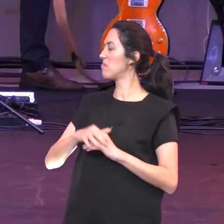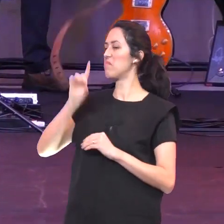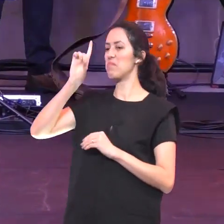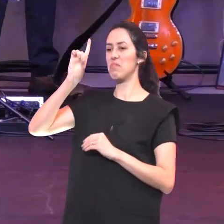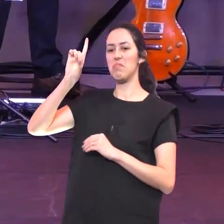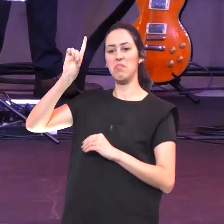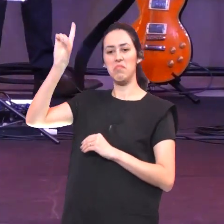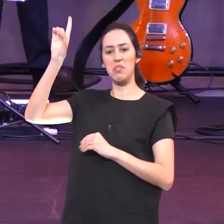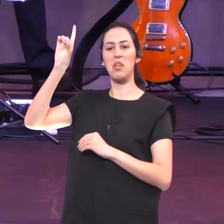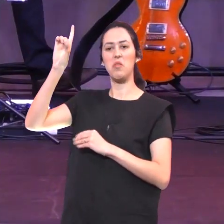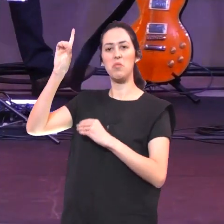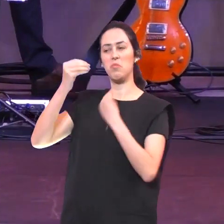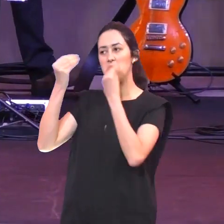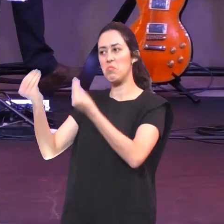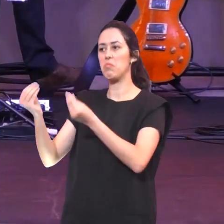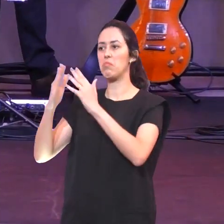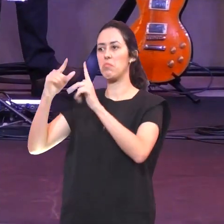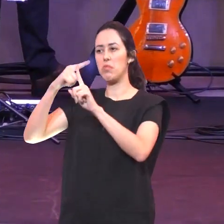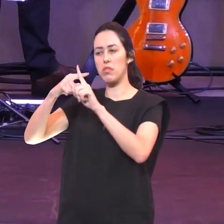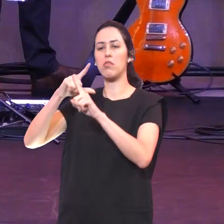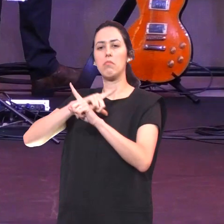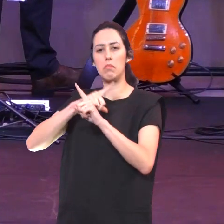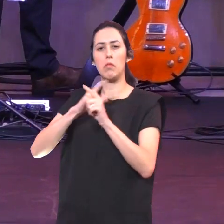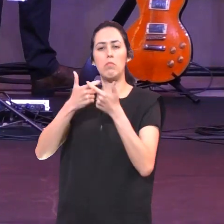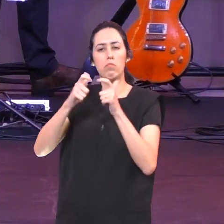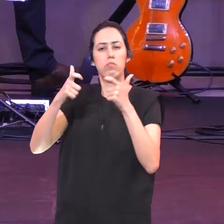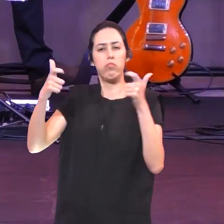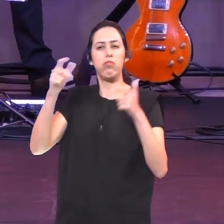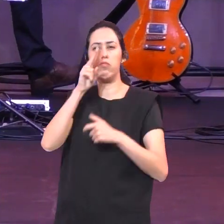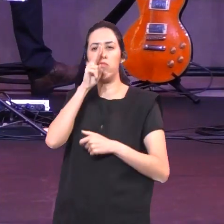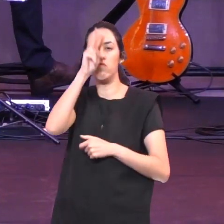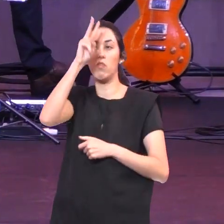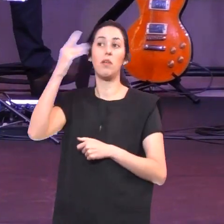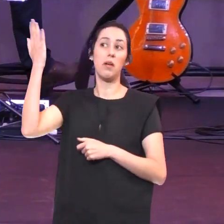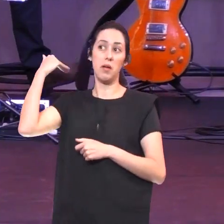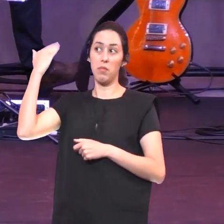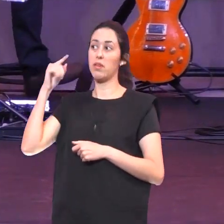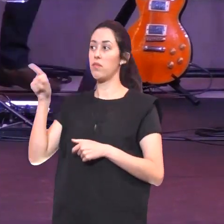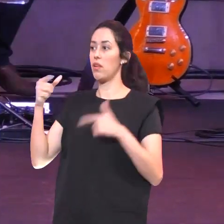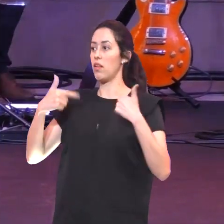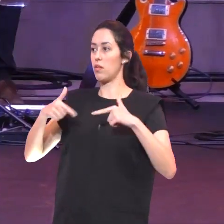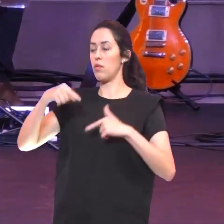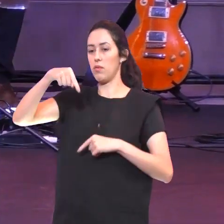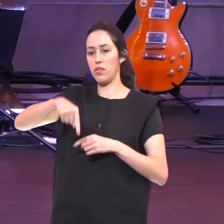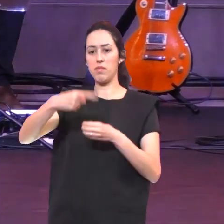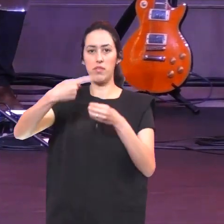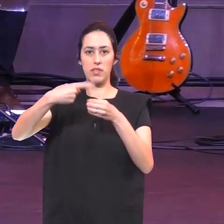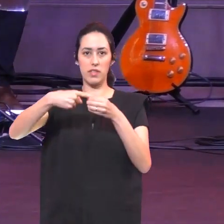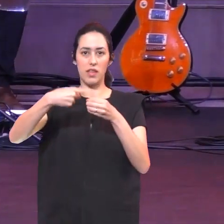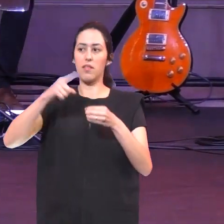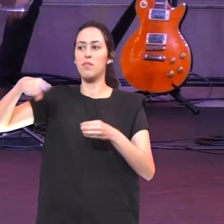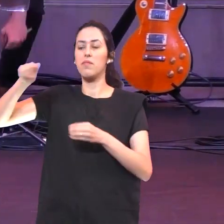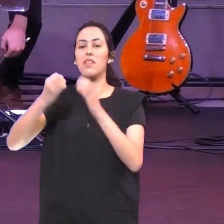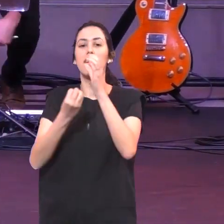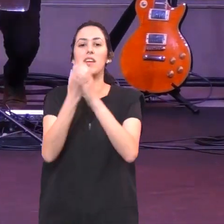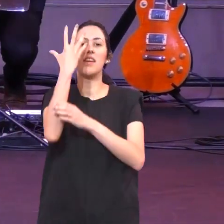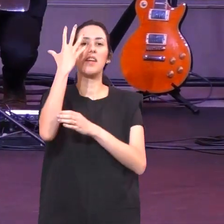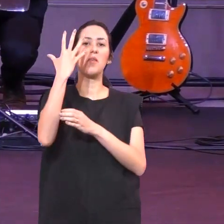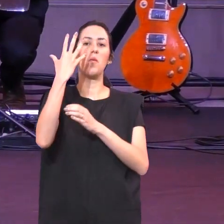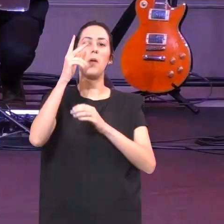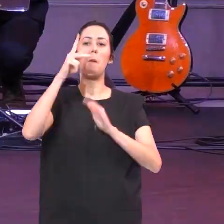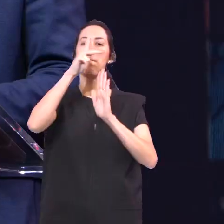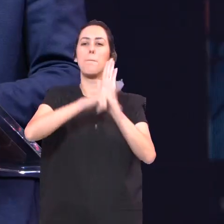igreja que tá florescendo Atuou aqui na nossa cidade muitos anos Eles criaram um projeto chamado Casa do